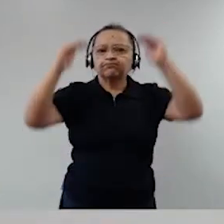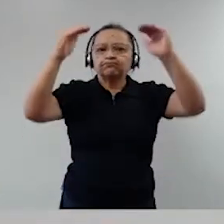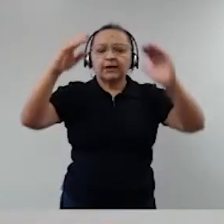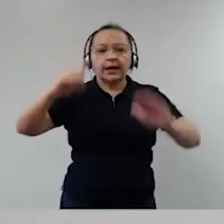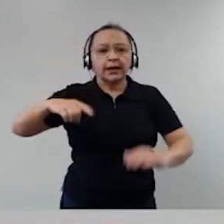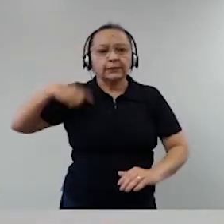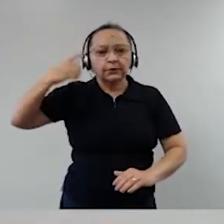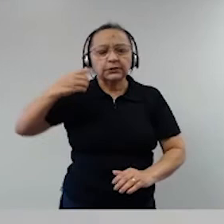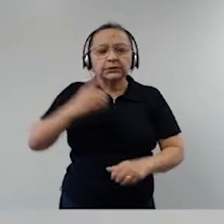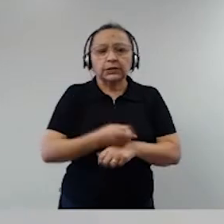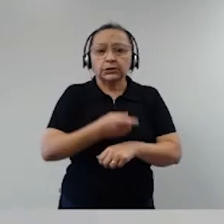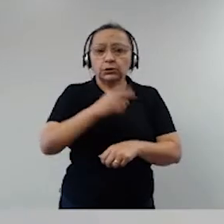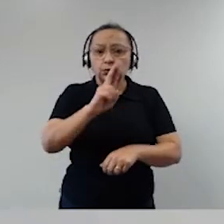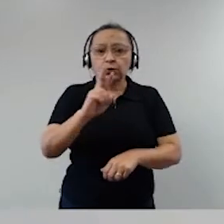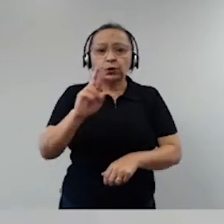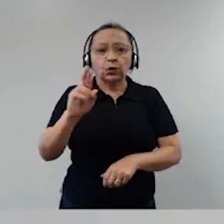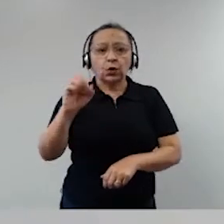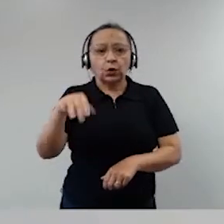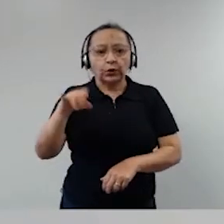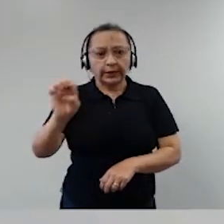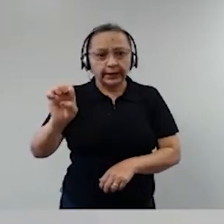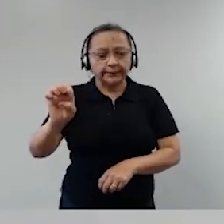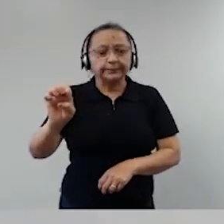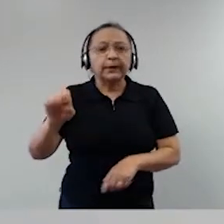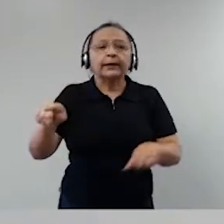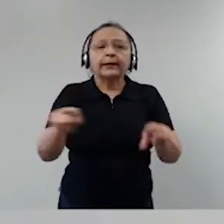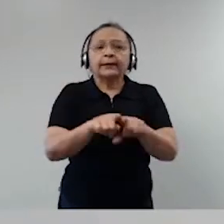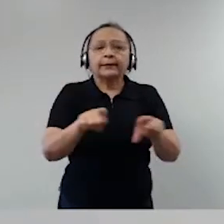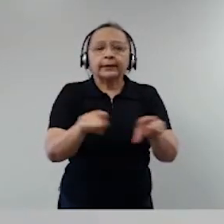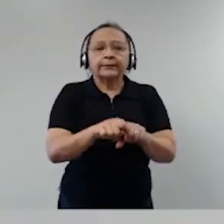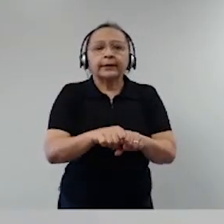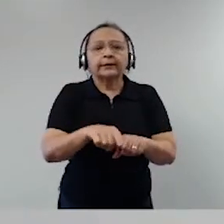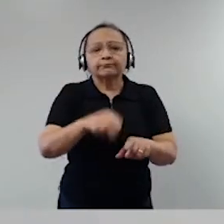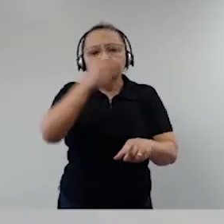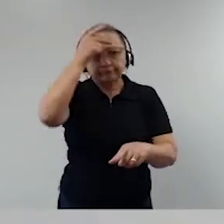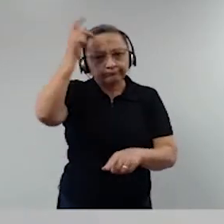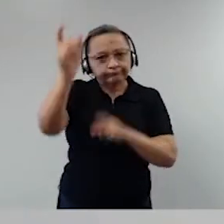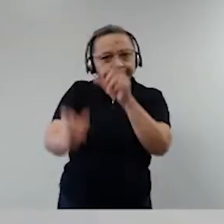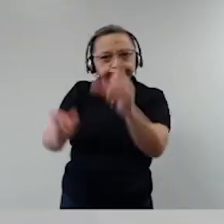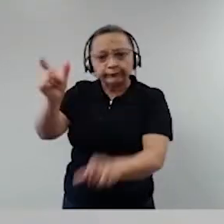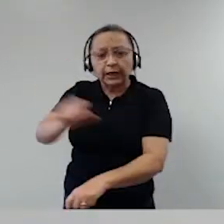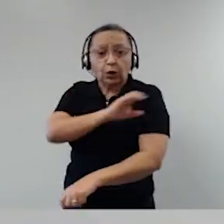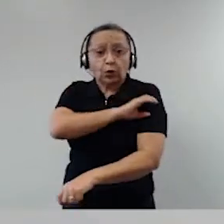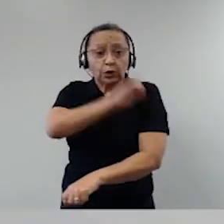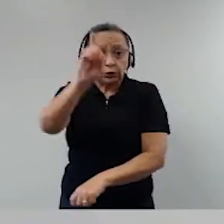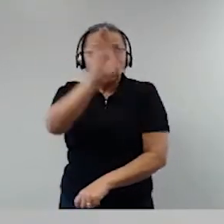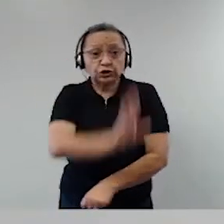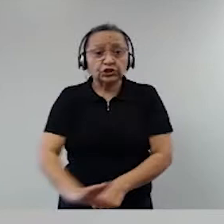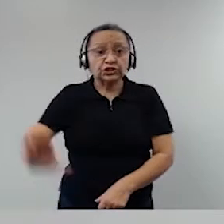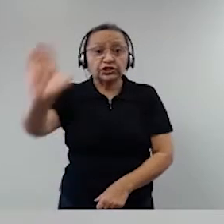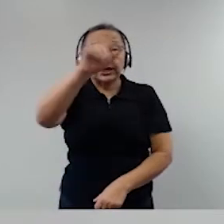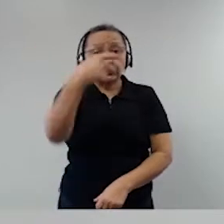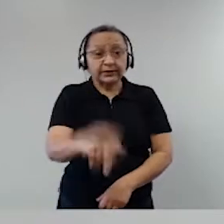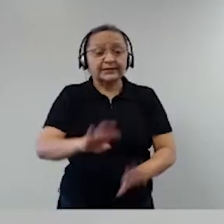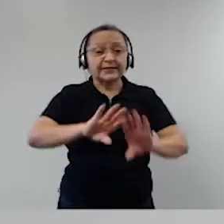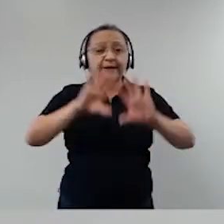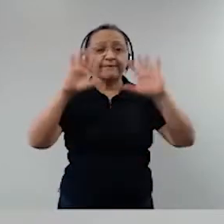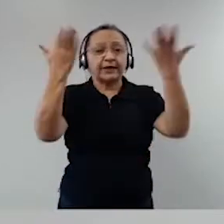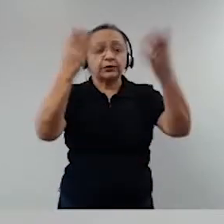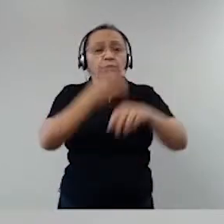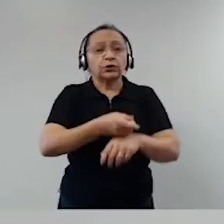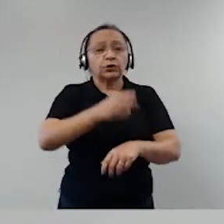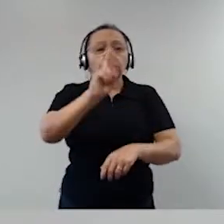doutor Rony Duarte, e também nas pessoas do coordenador-geral deste evento, doutor Alberto